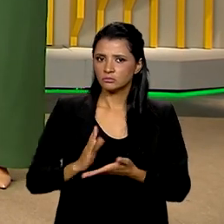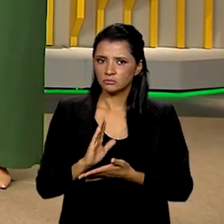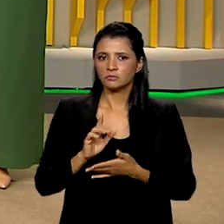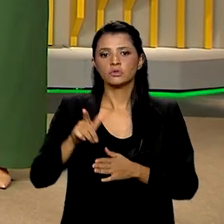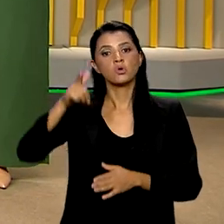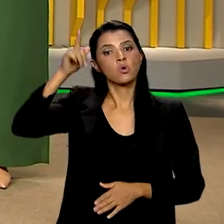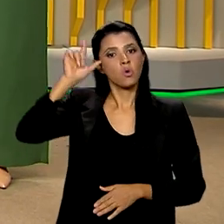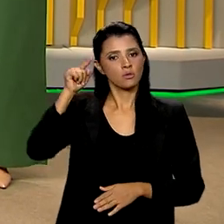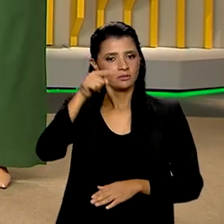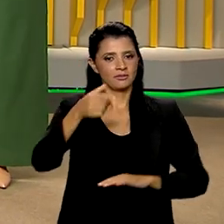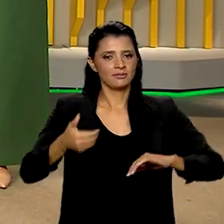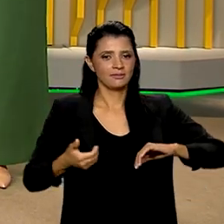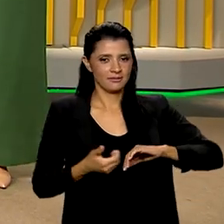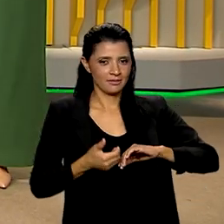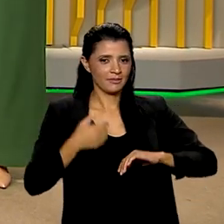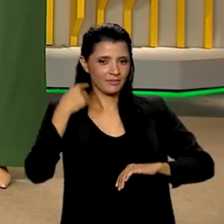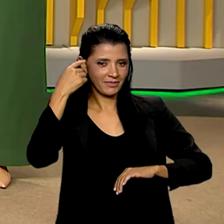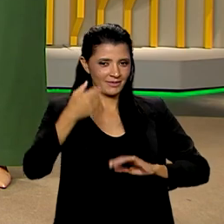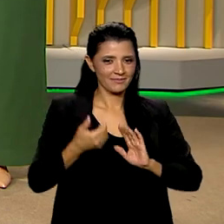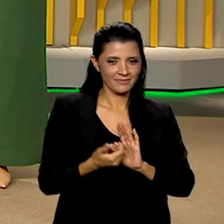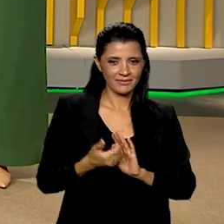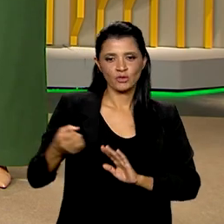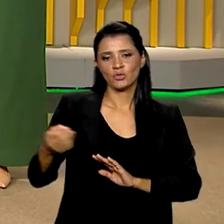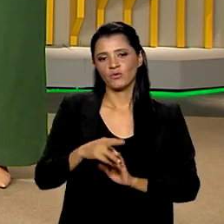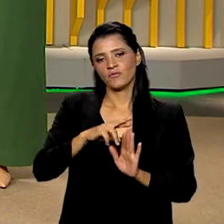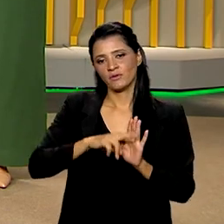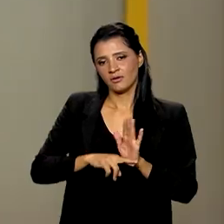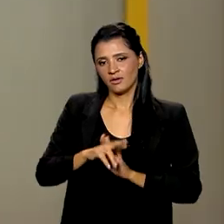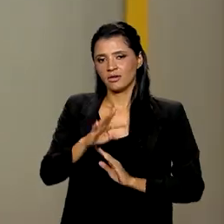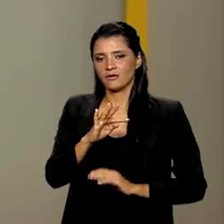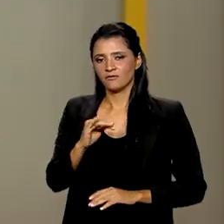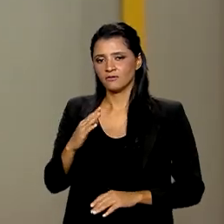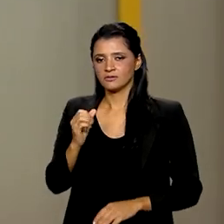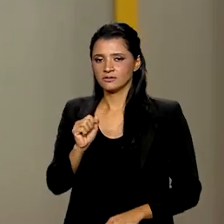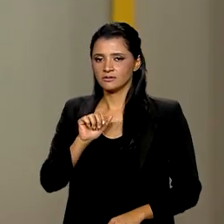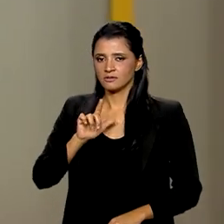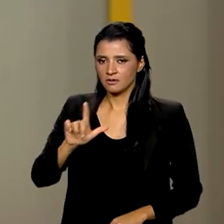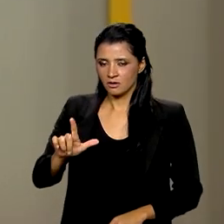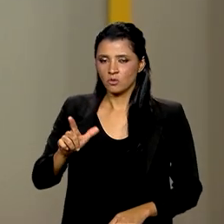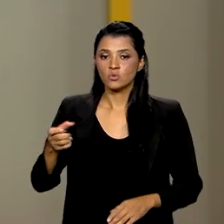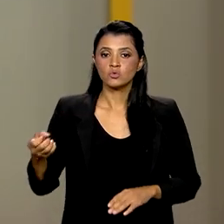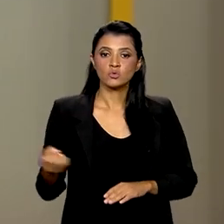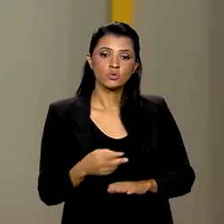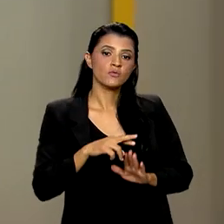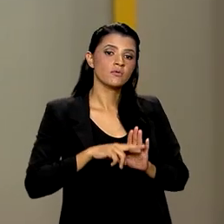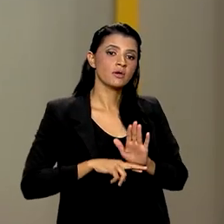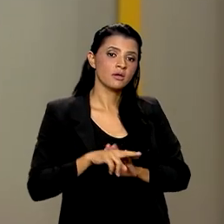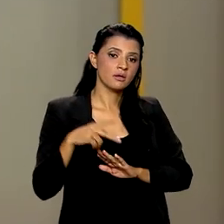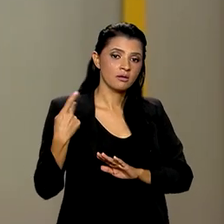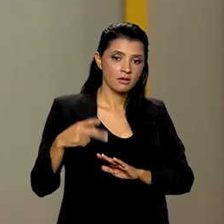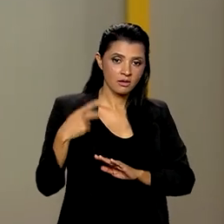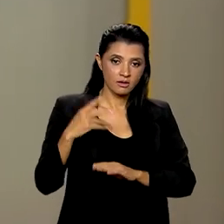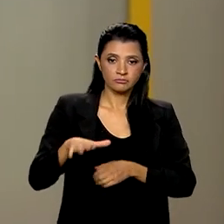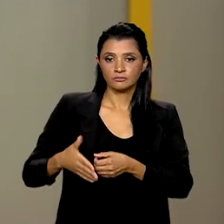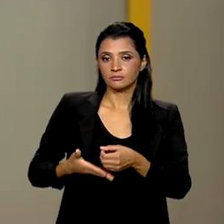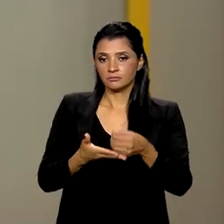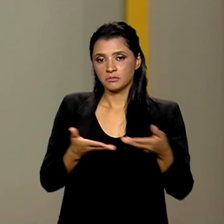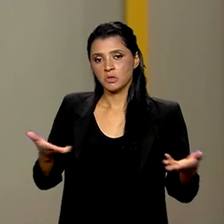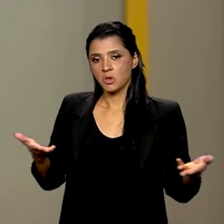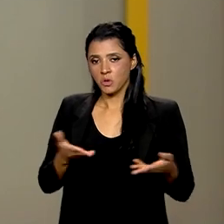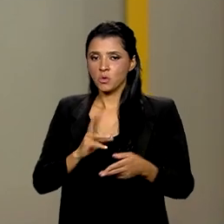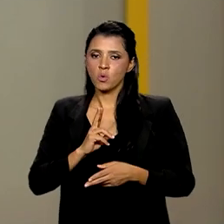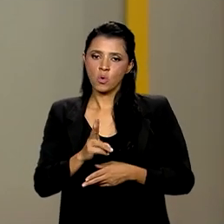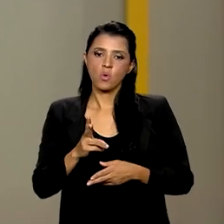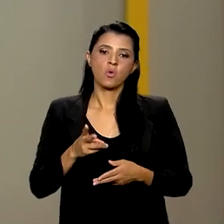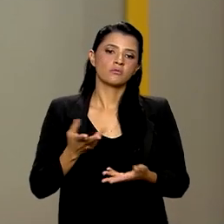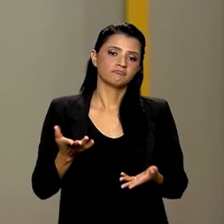ontem, na Câmara dos Deputados, da nova regra fiscal. O novo regime fiscal sustentável, que agora segue só para